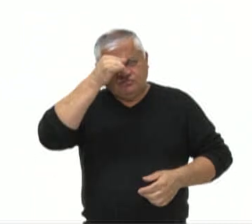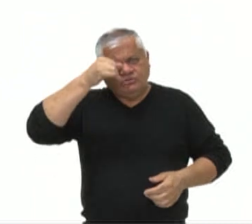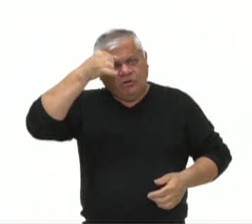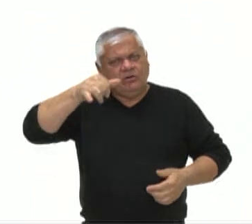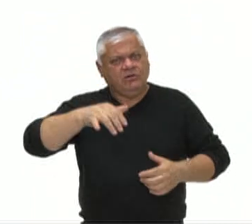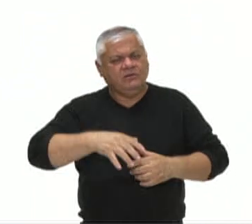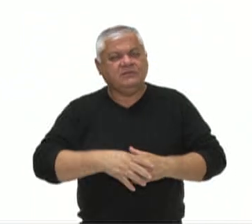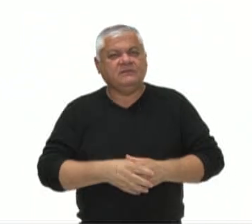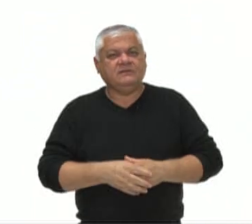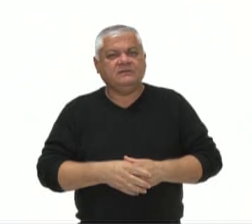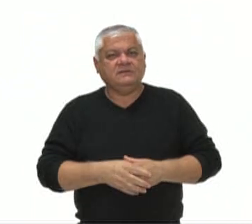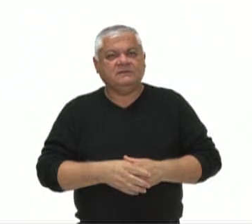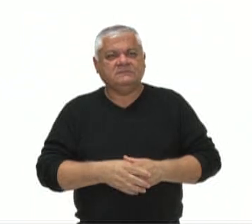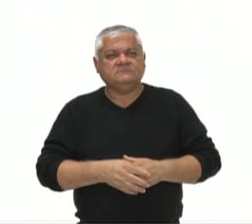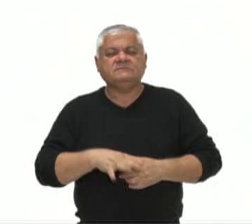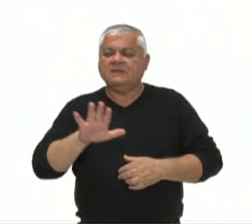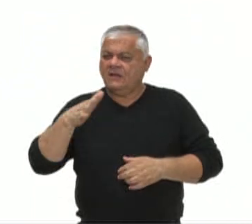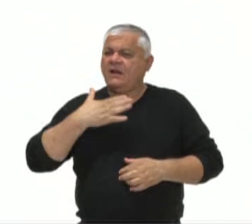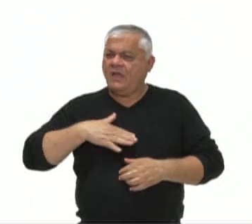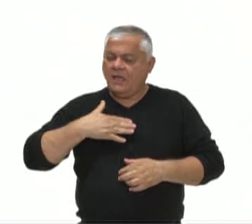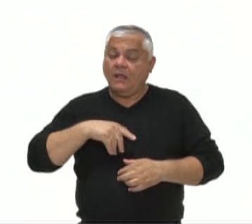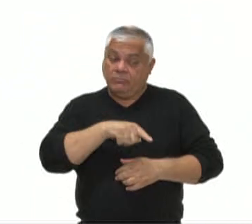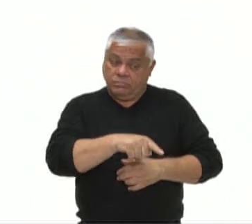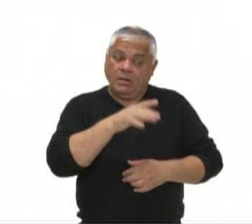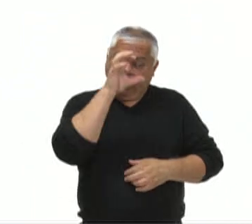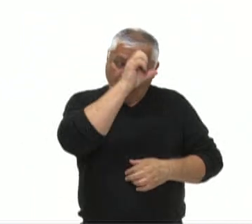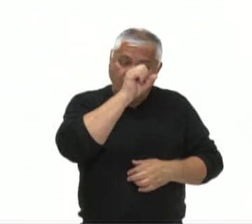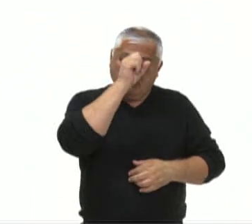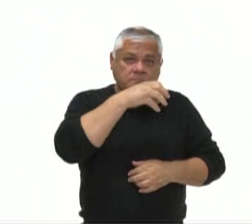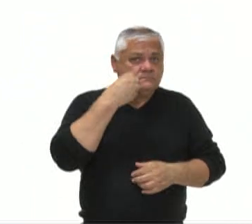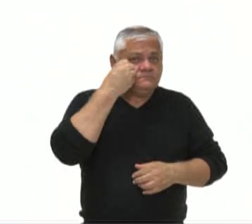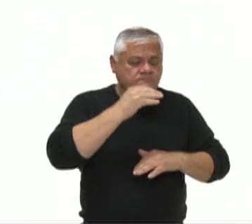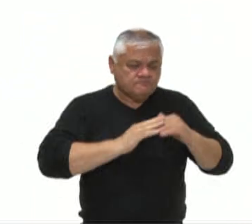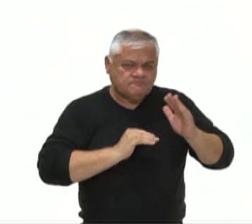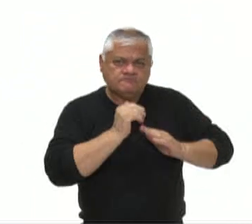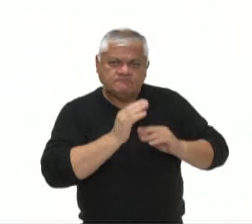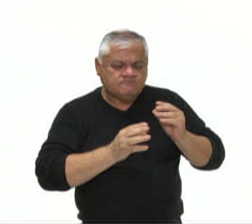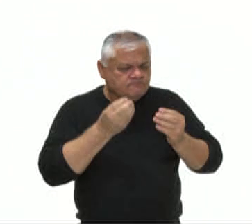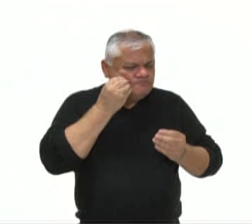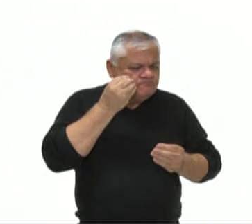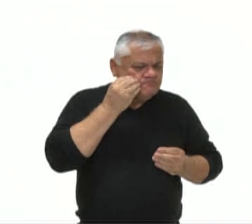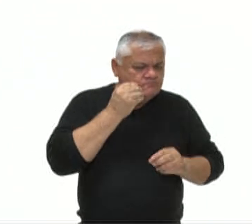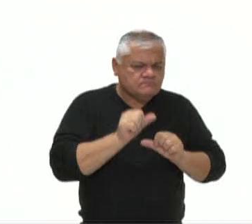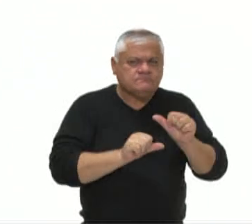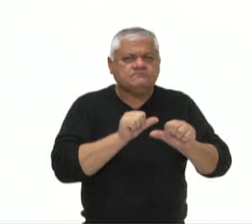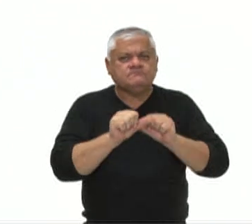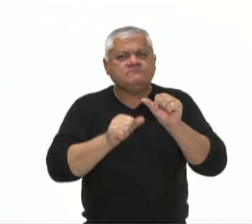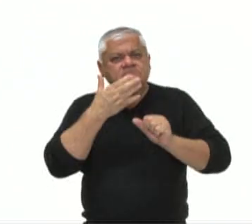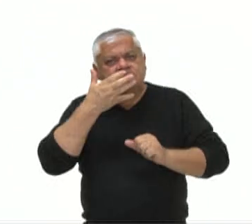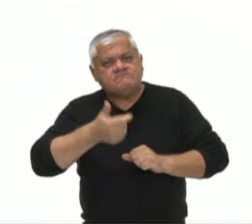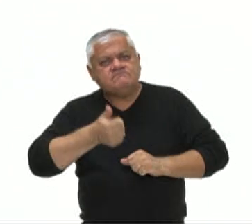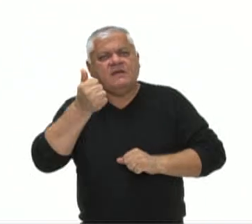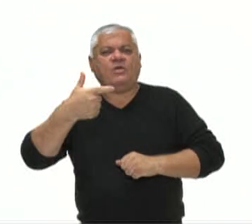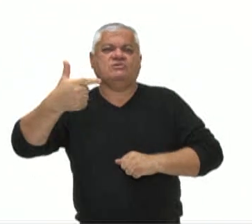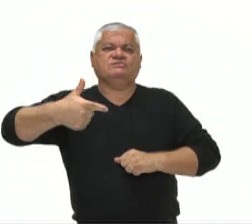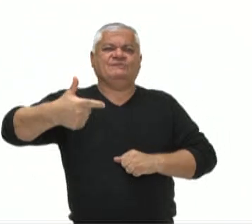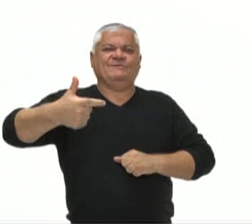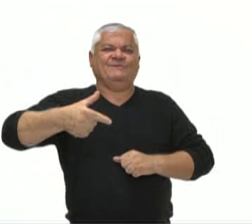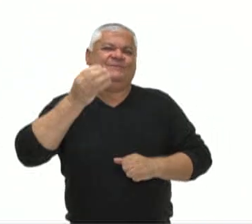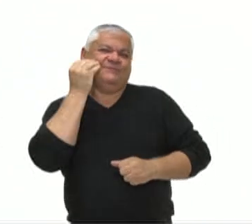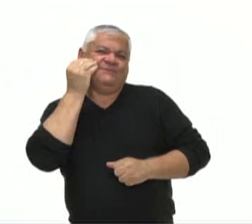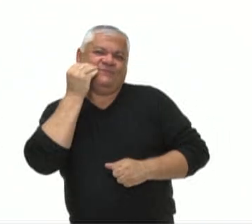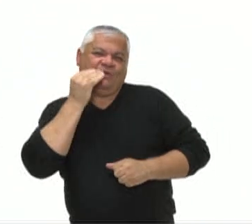Claro que com prática que tivemos, com a prática que tivemos, nós nos sairíamos muito melhor em outro